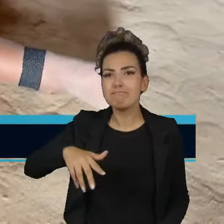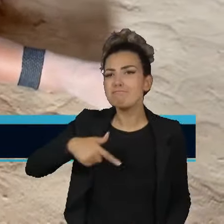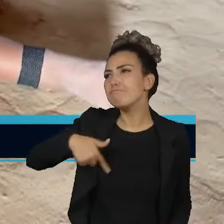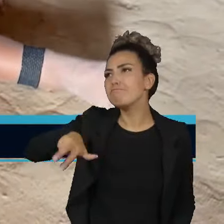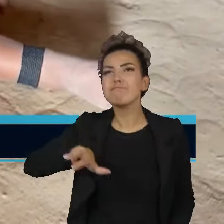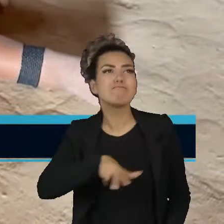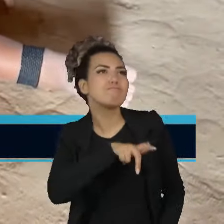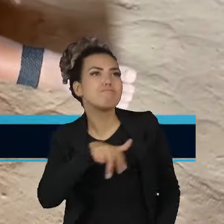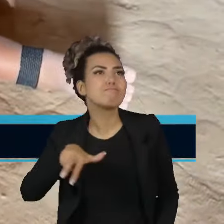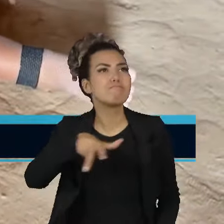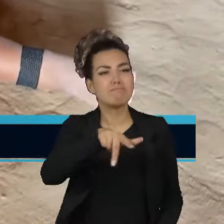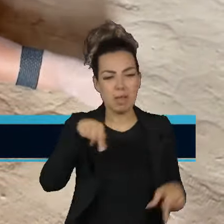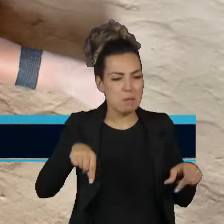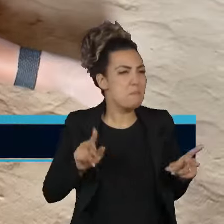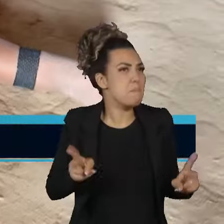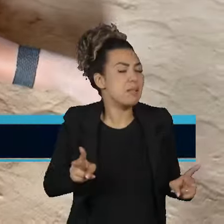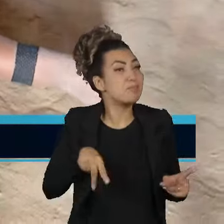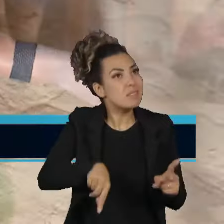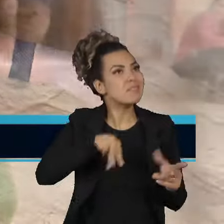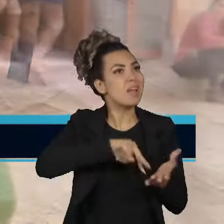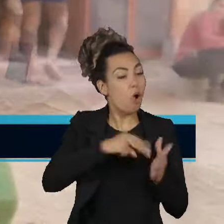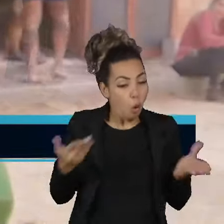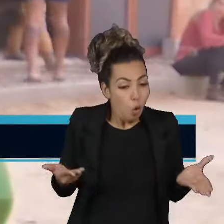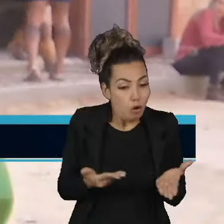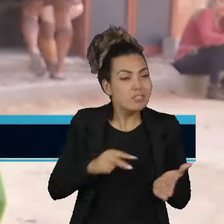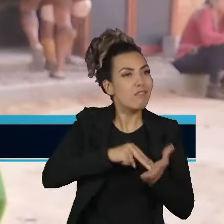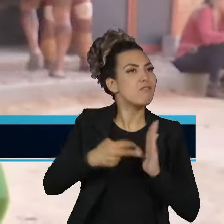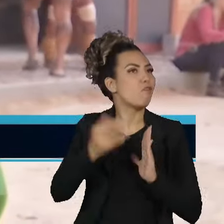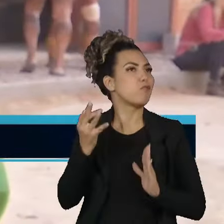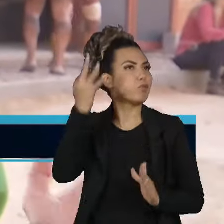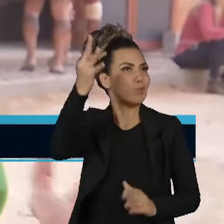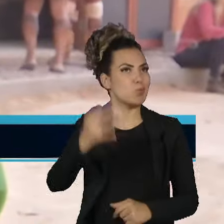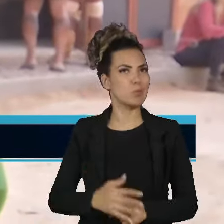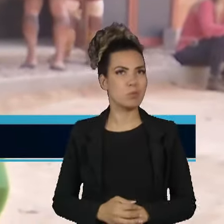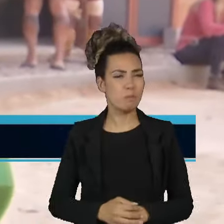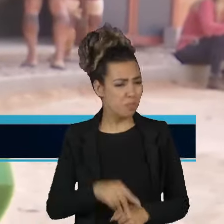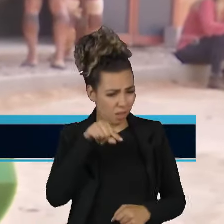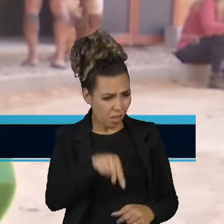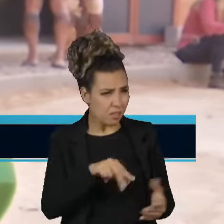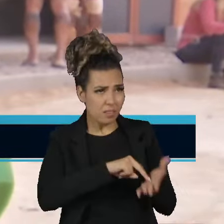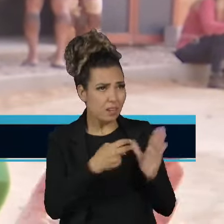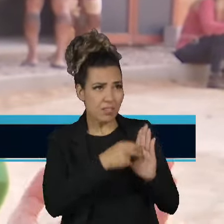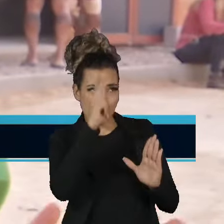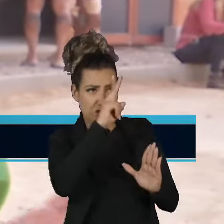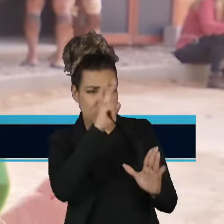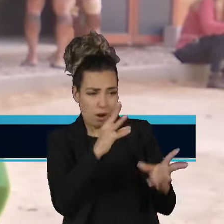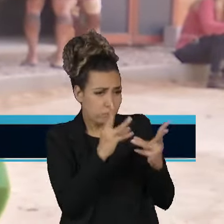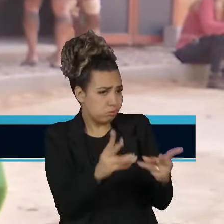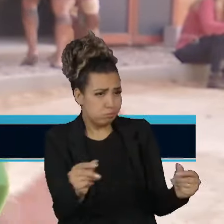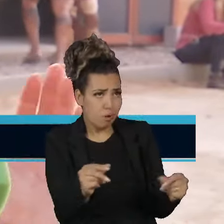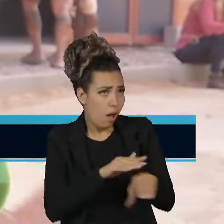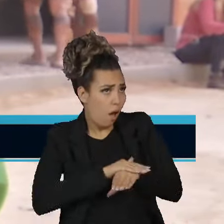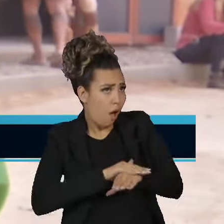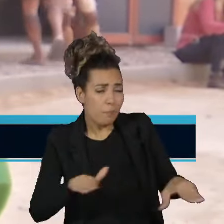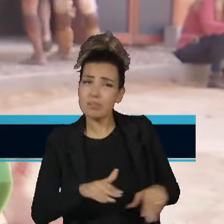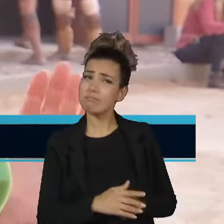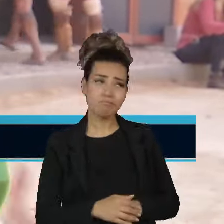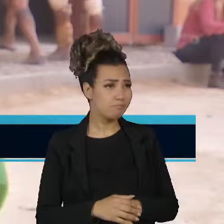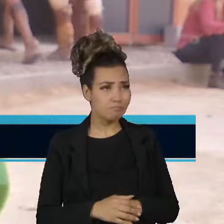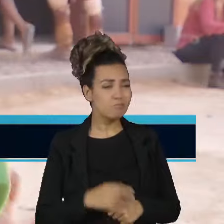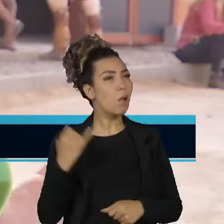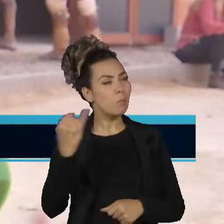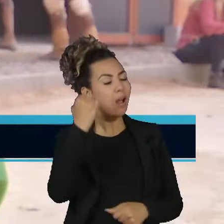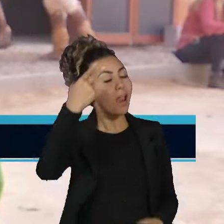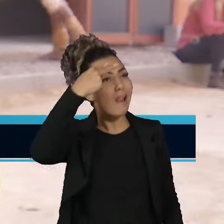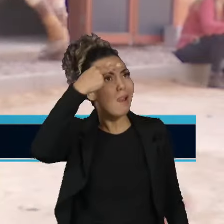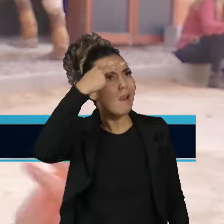pensando, de futuro. Essa história não acaba aqui. Essa história ainda não acabou. A retomada do conhecimento e da